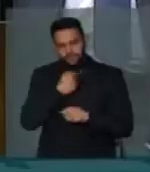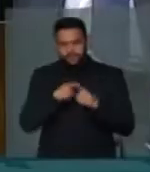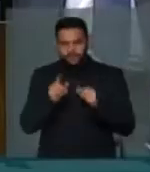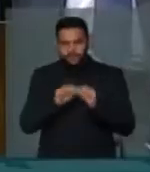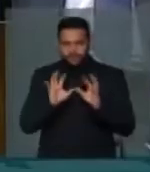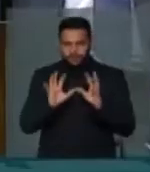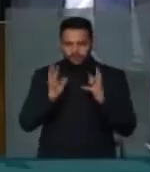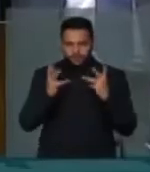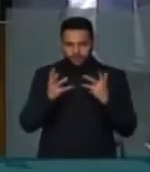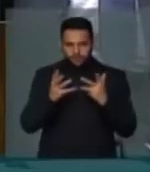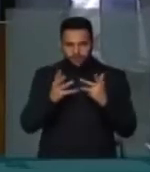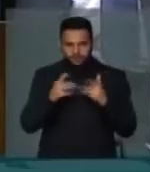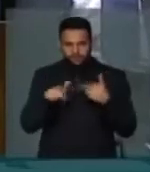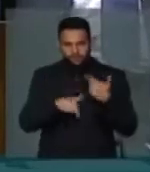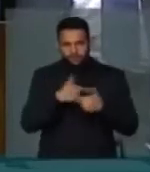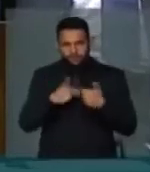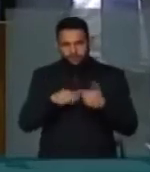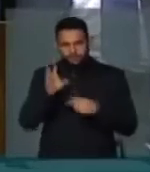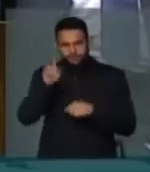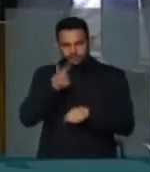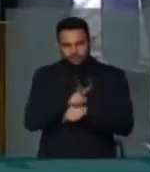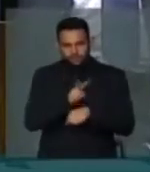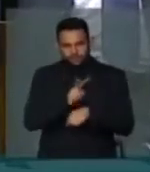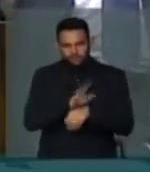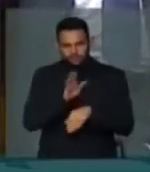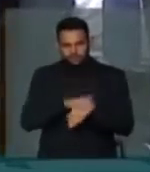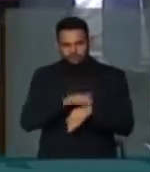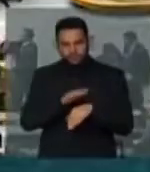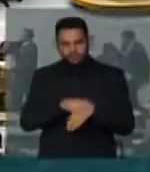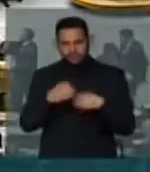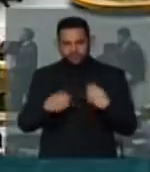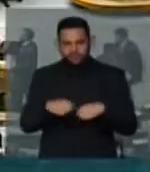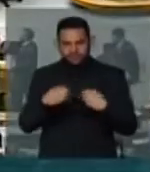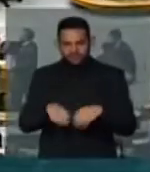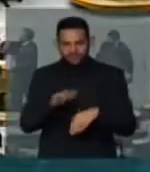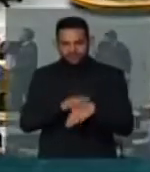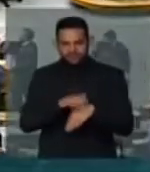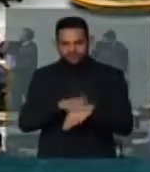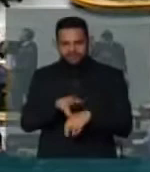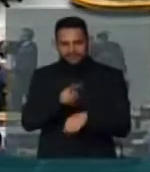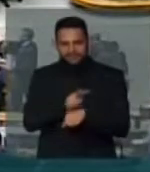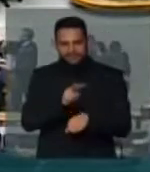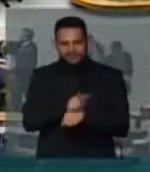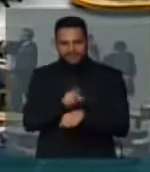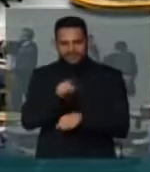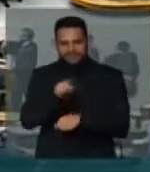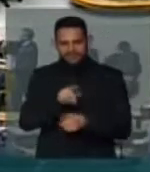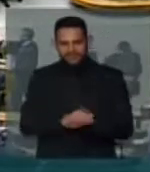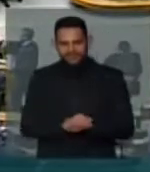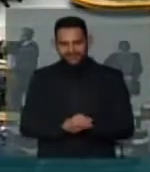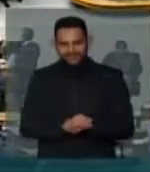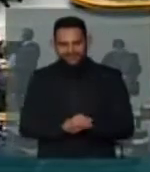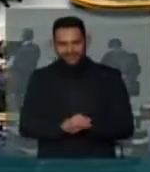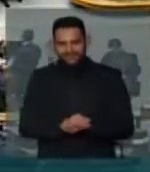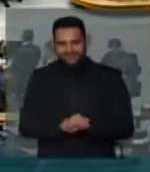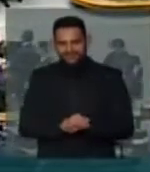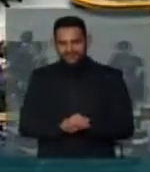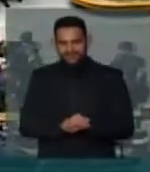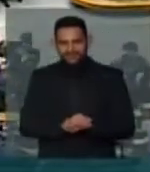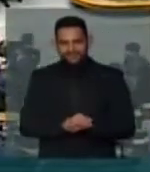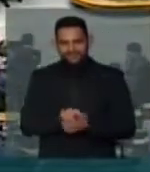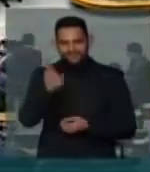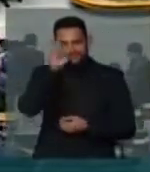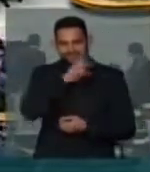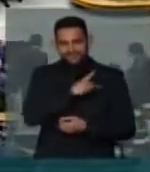...de ambos o seu trabalho... Deus o proteja muito, porque ele vai precisar muito da proteção de Deus lá. Presidente... Presidente,